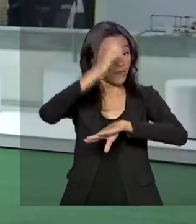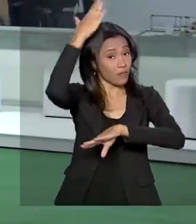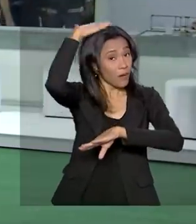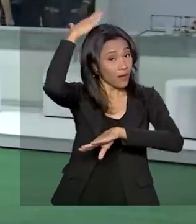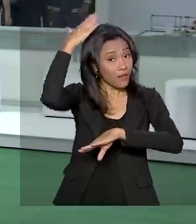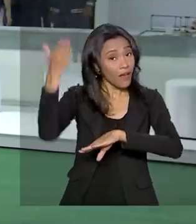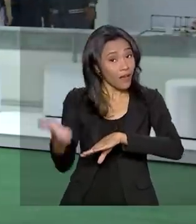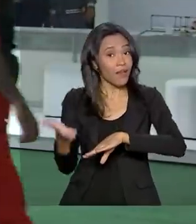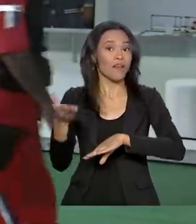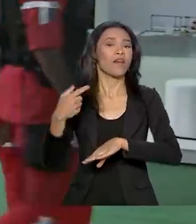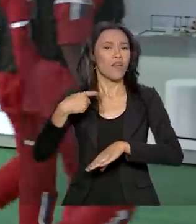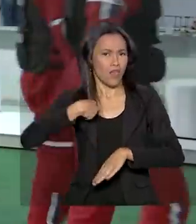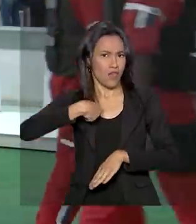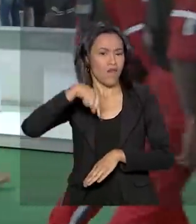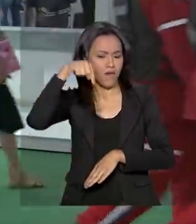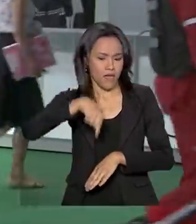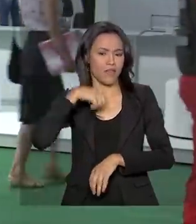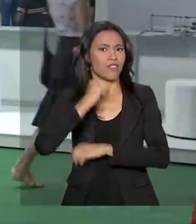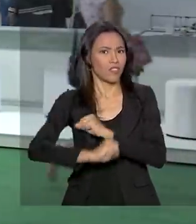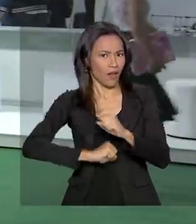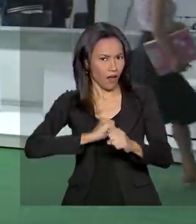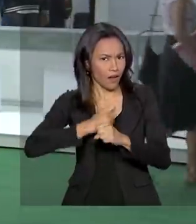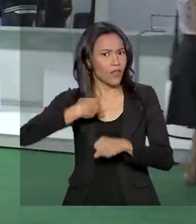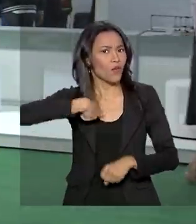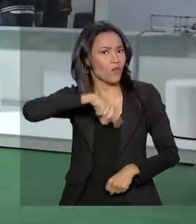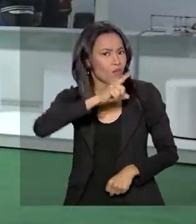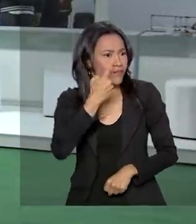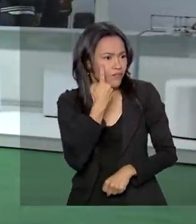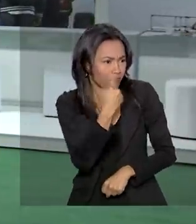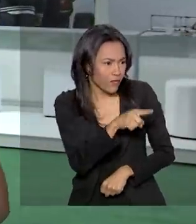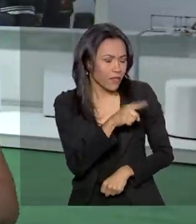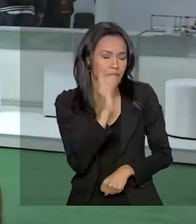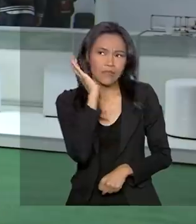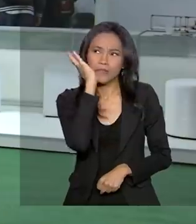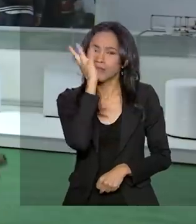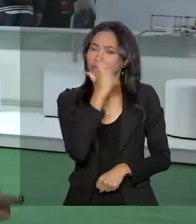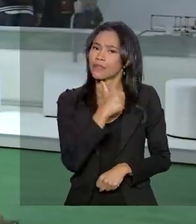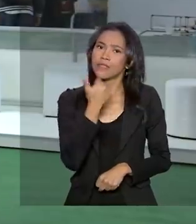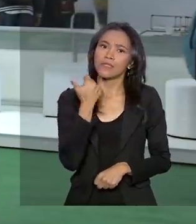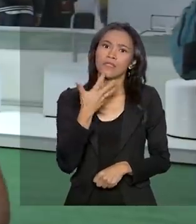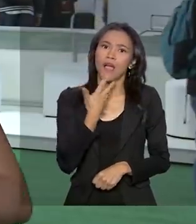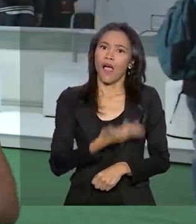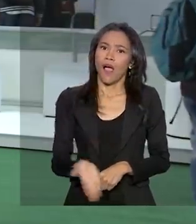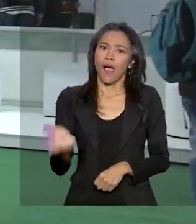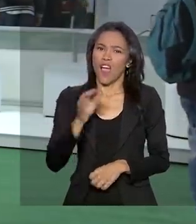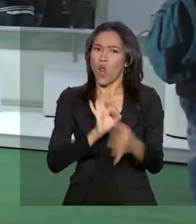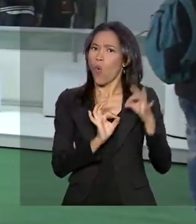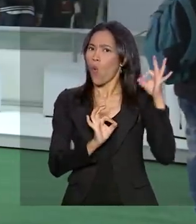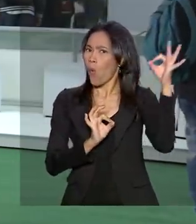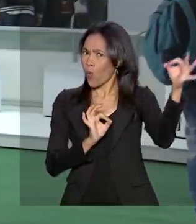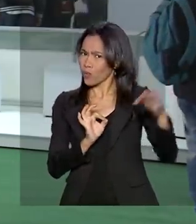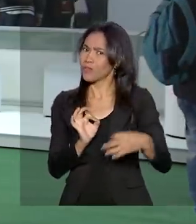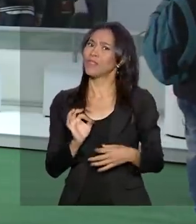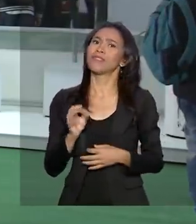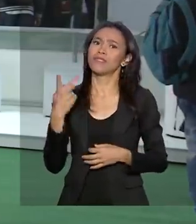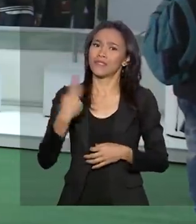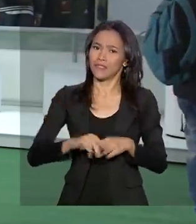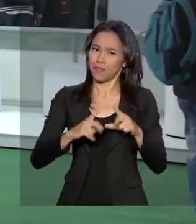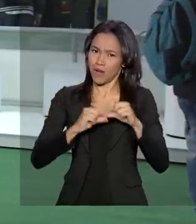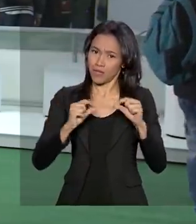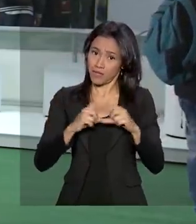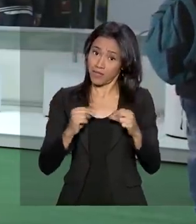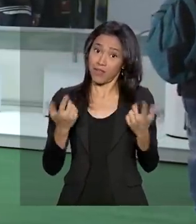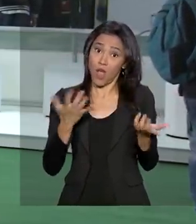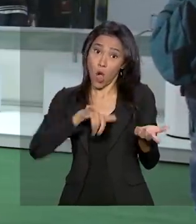fica a dica. Eu estive lá esse ano. É uma visita incrível, sensacional. E como é muito longe, tá? Milhares de quilômetros de Brasília.